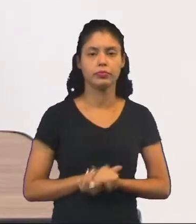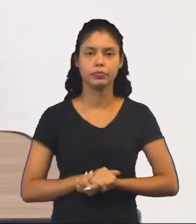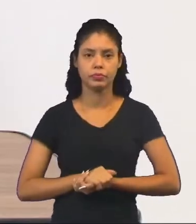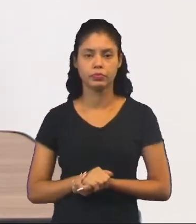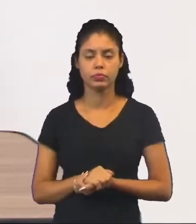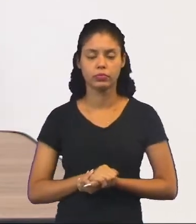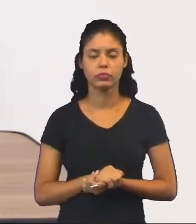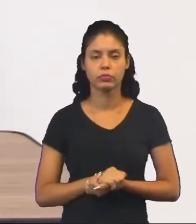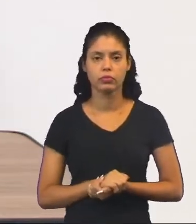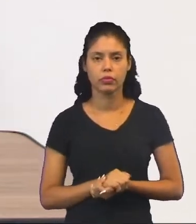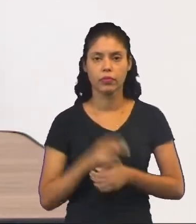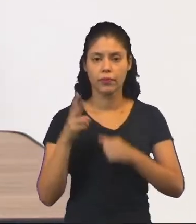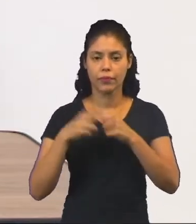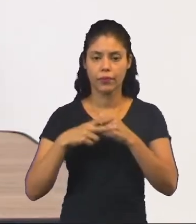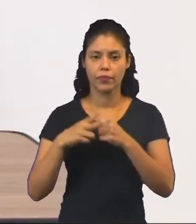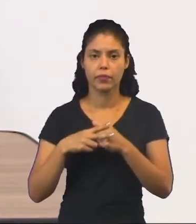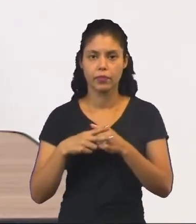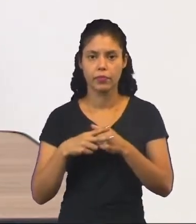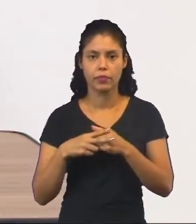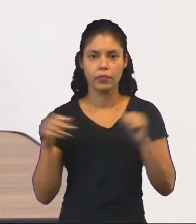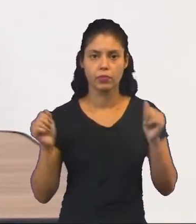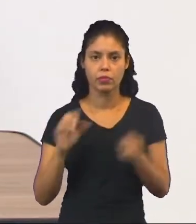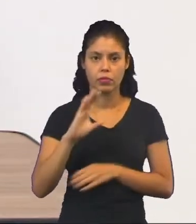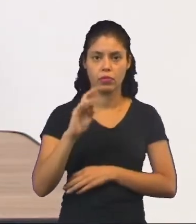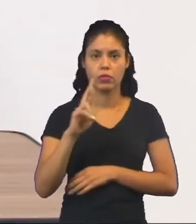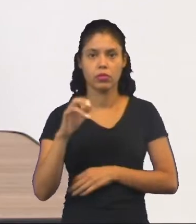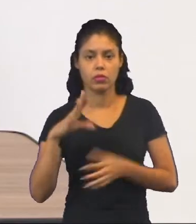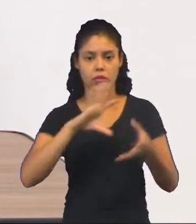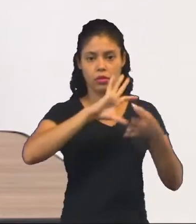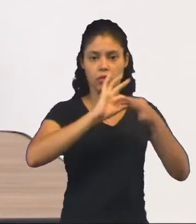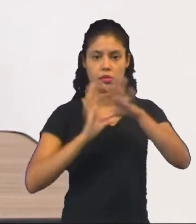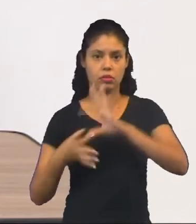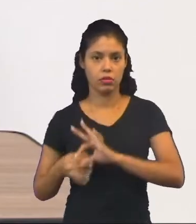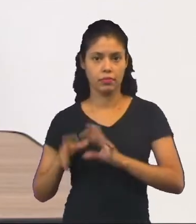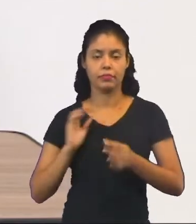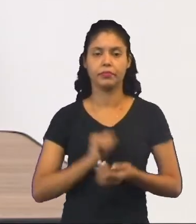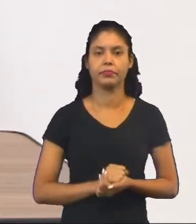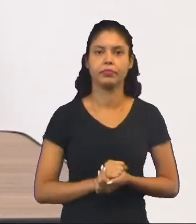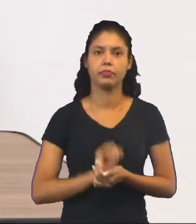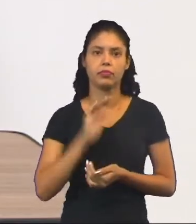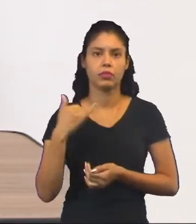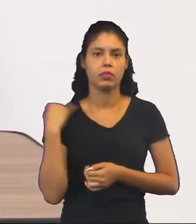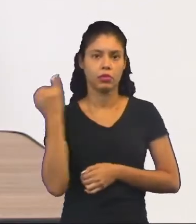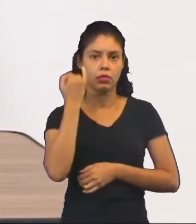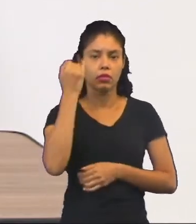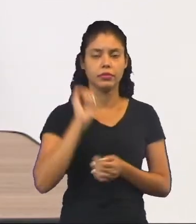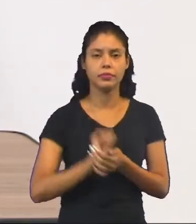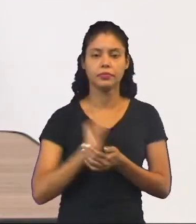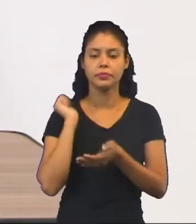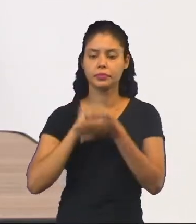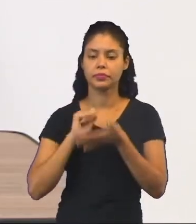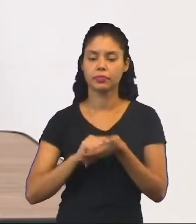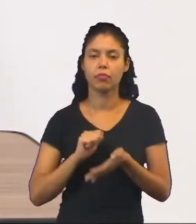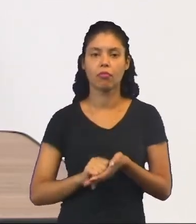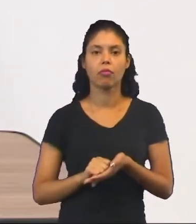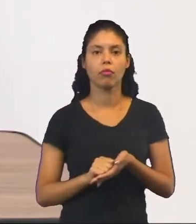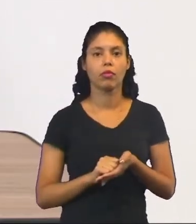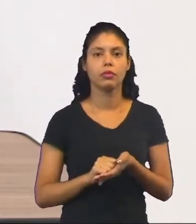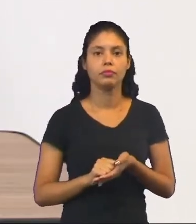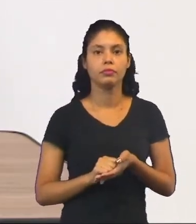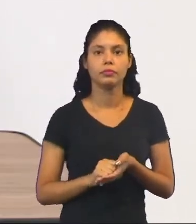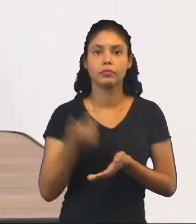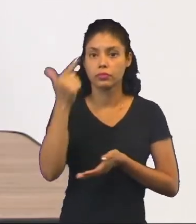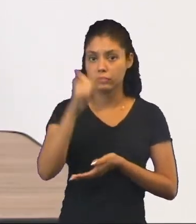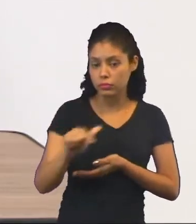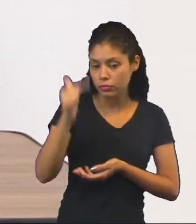tá? O verbo, ele tem que ter essa coerência aí. E outra coisa importante, na hora que nós formos escrever, é importante a gente